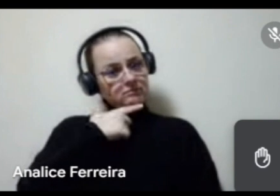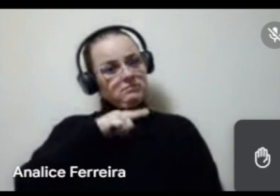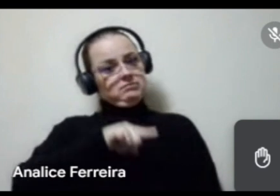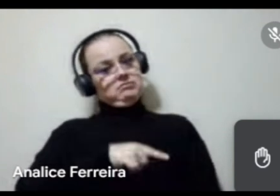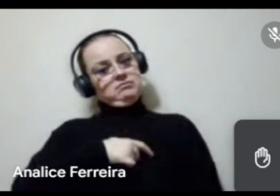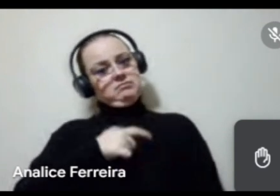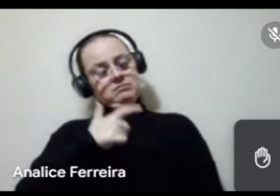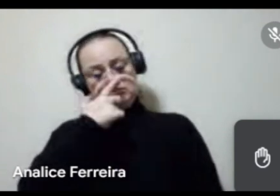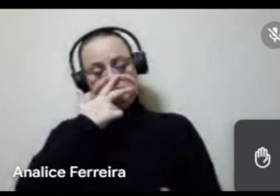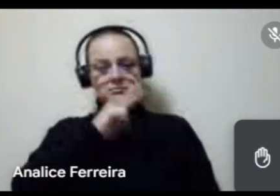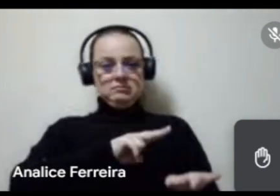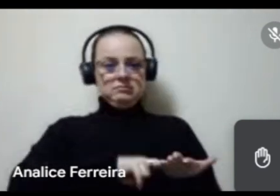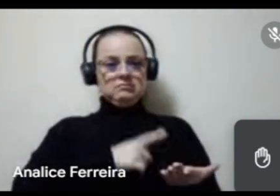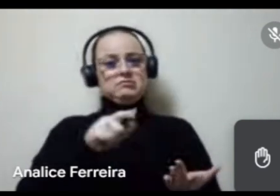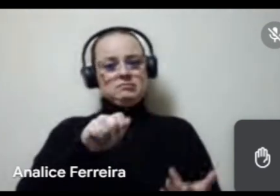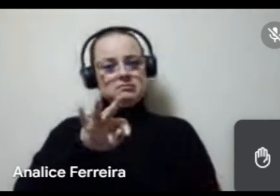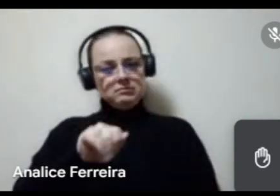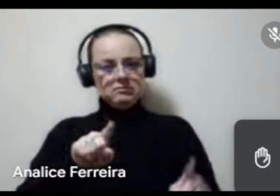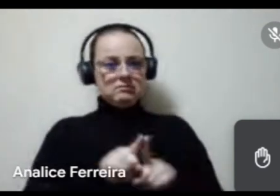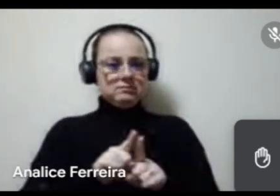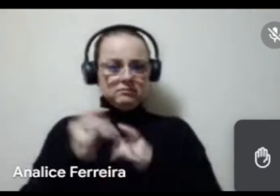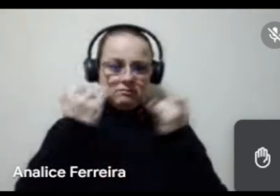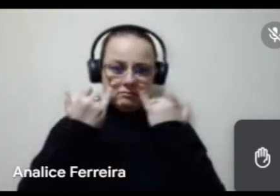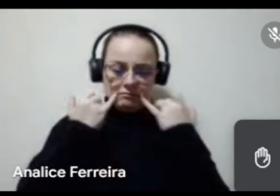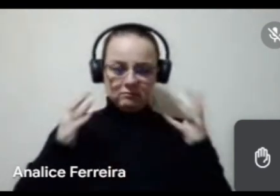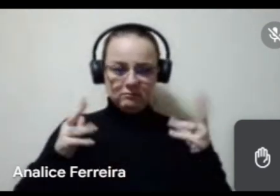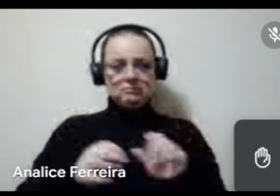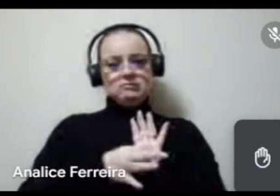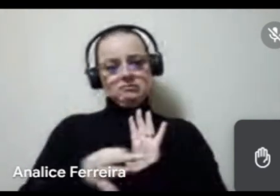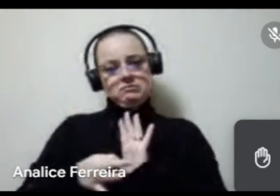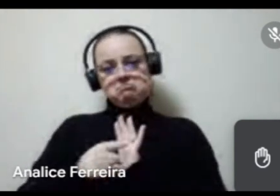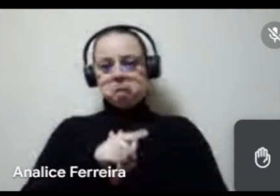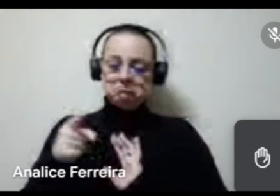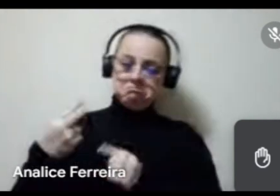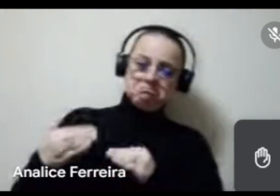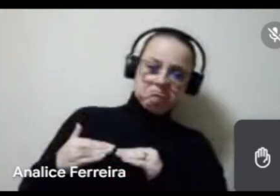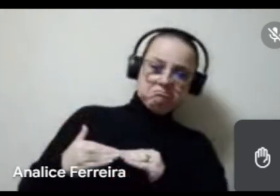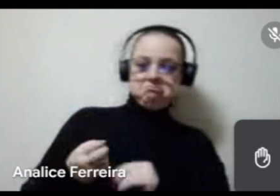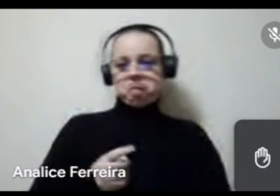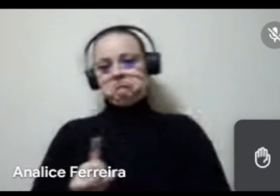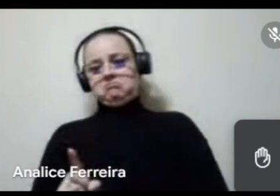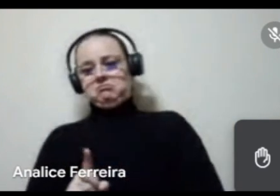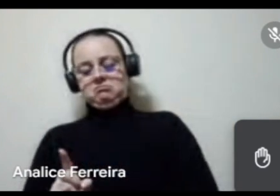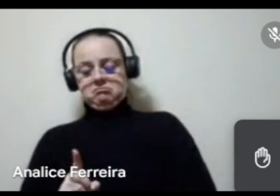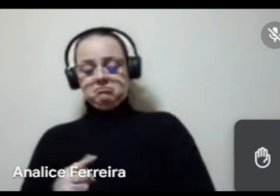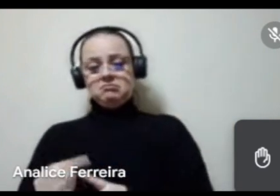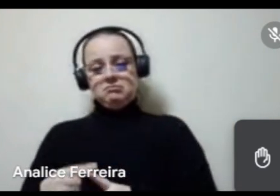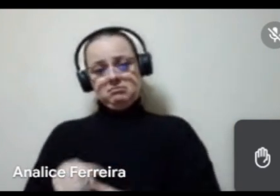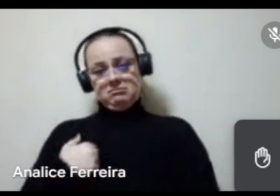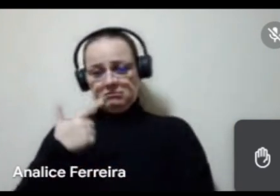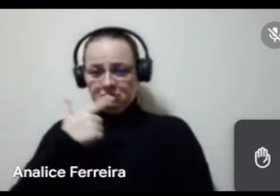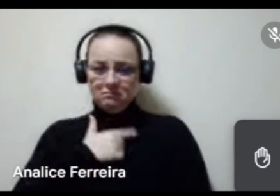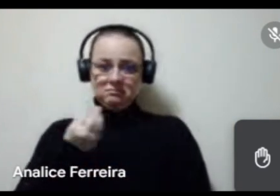ficasse registrado em ata e gostaria também de ouvir a opinião de todo mundo que está aqui, se vocês concordam com isso ou não, porque eu acho que é muito